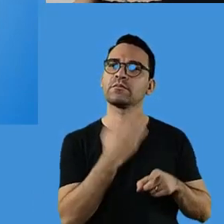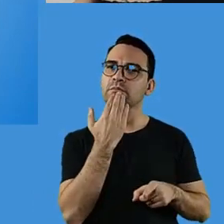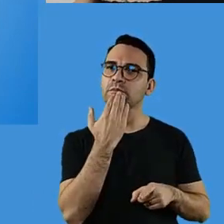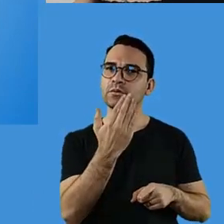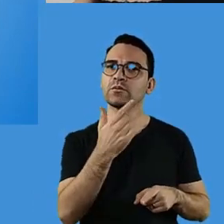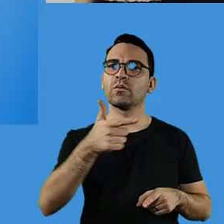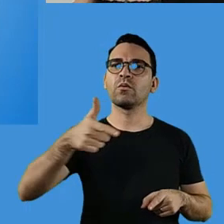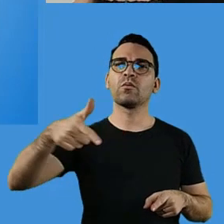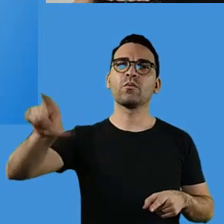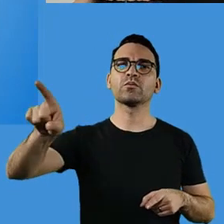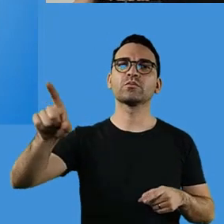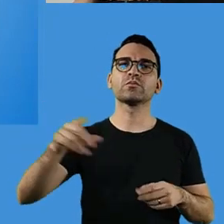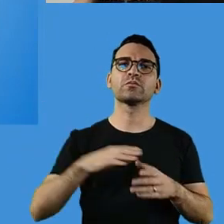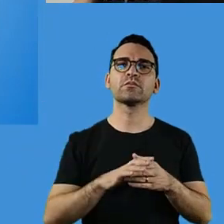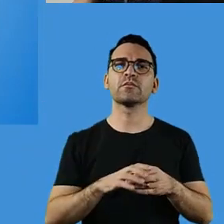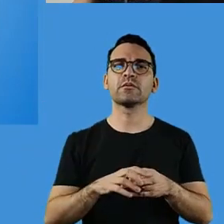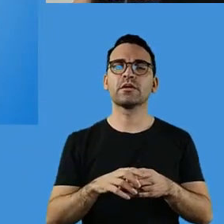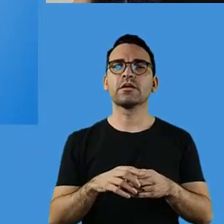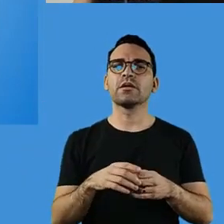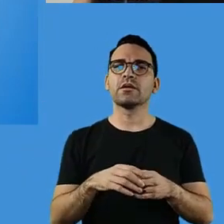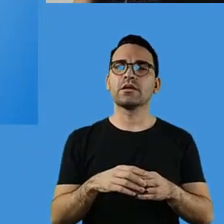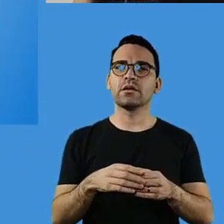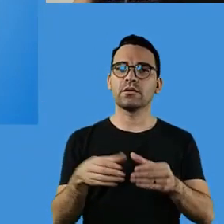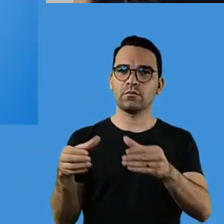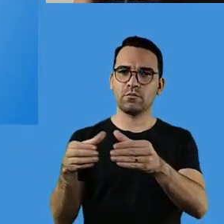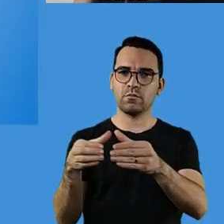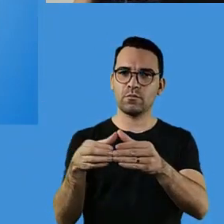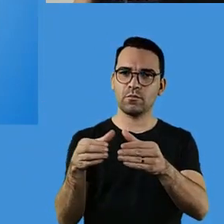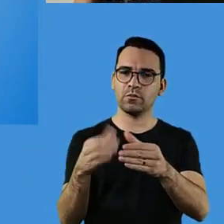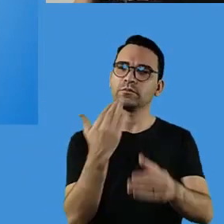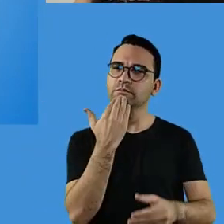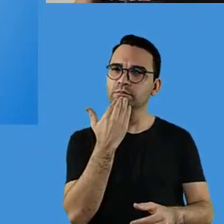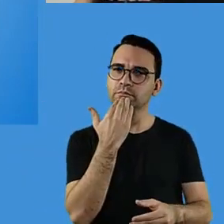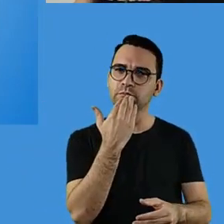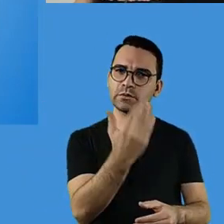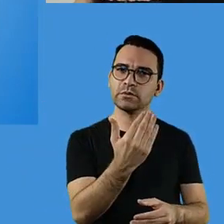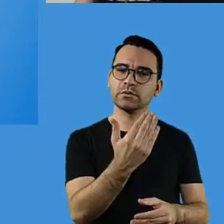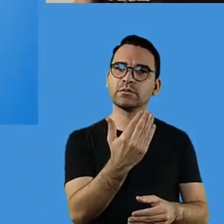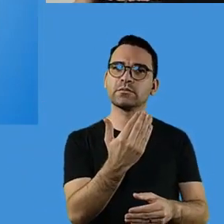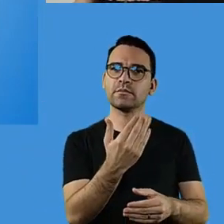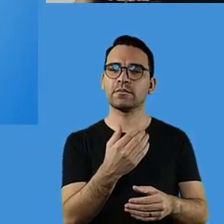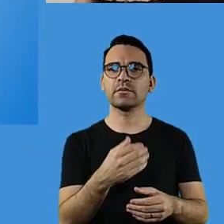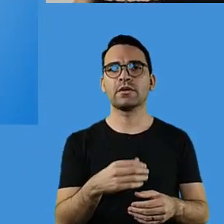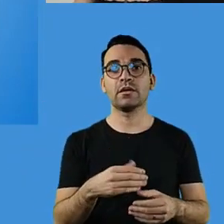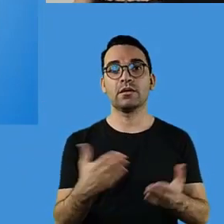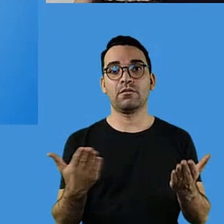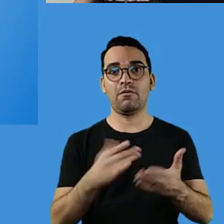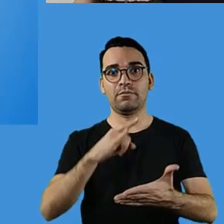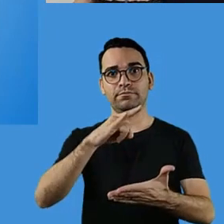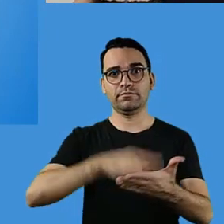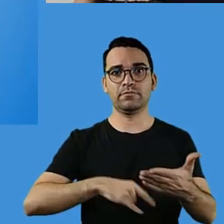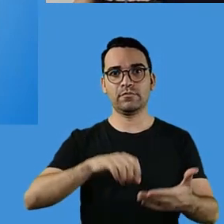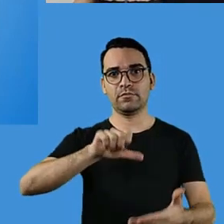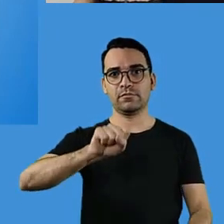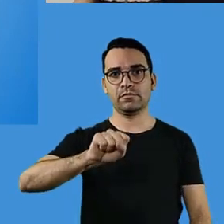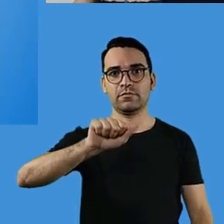outras entidades representantes, pediu ao MEC que essa avaliação do Saeb fosse apenas